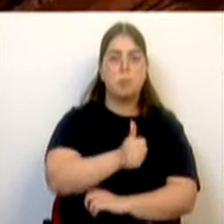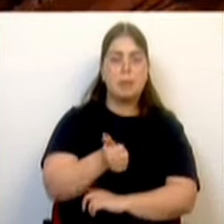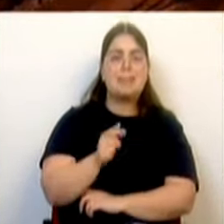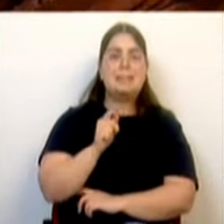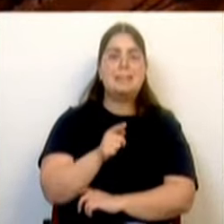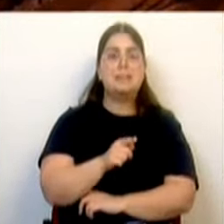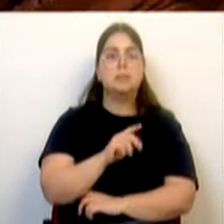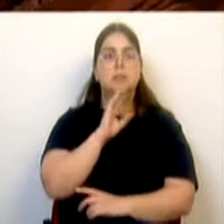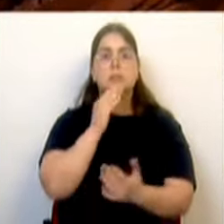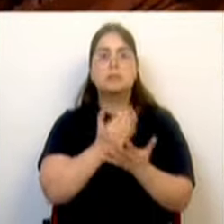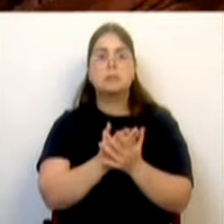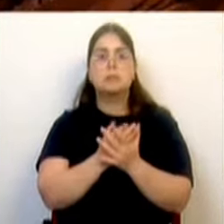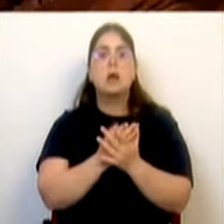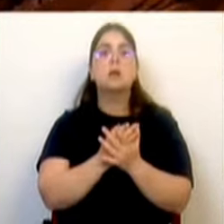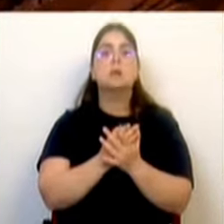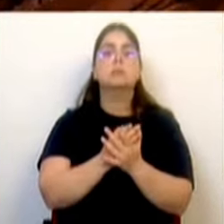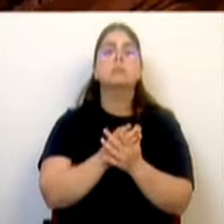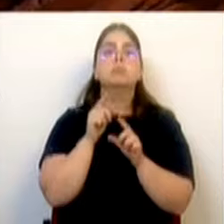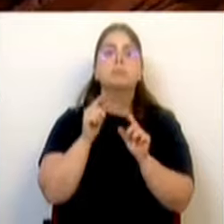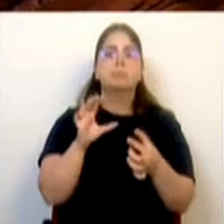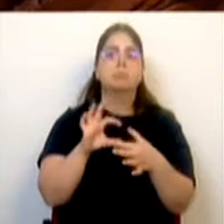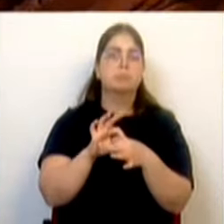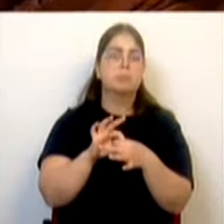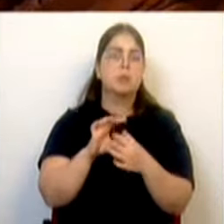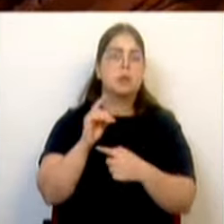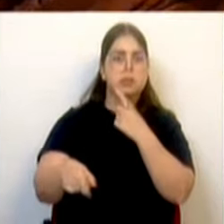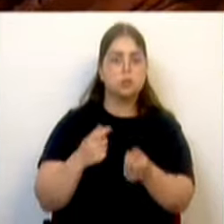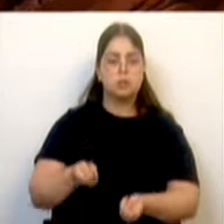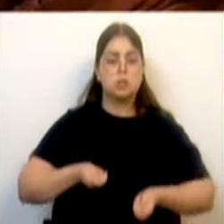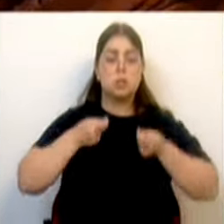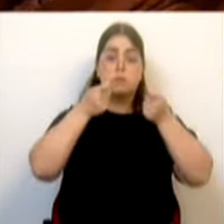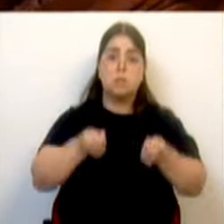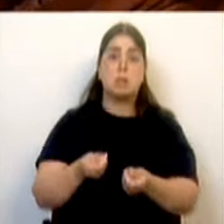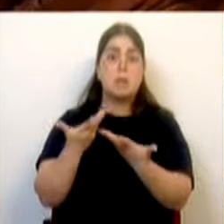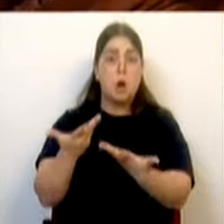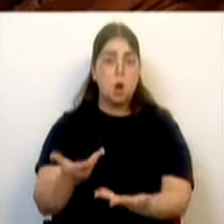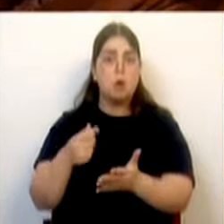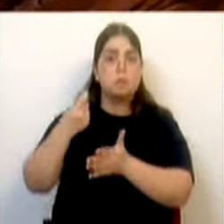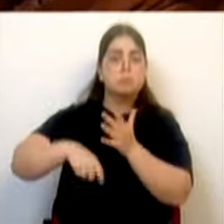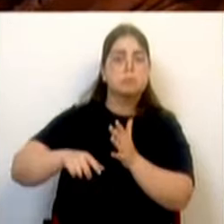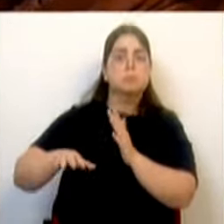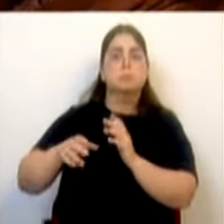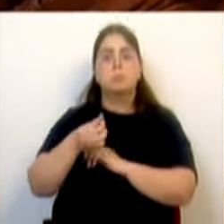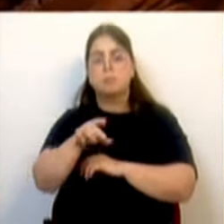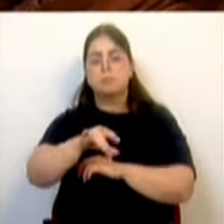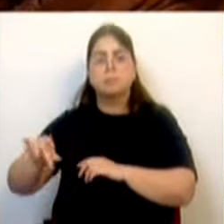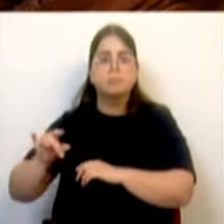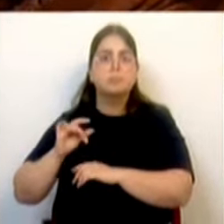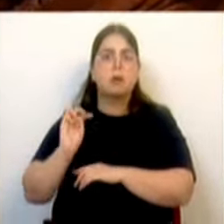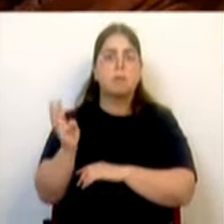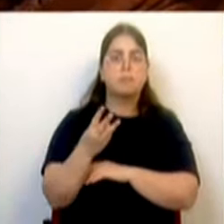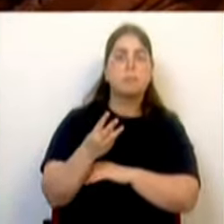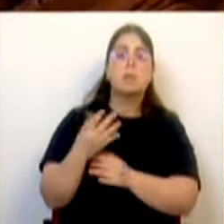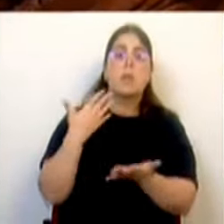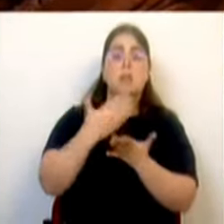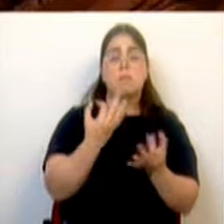poderá ser incompatível, antes pelo contrário, com o investimento nas instalações atuais de Calvas, Peniche e Torres Vedras, até à construção do novo hospital,